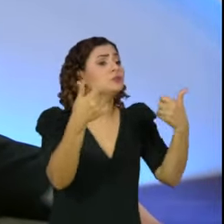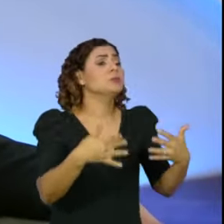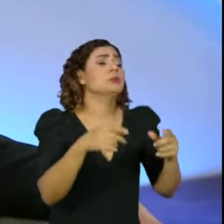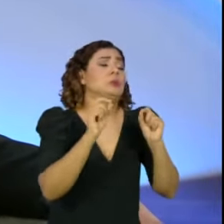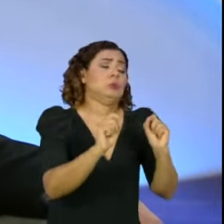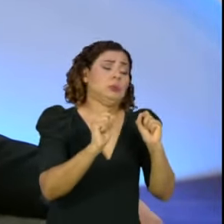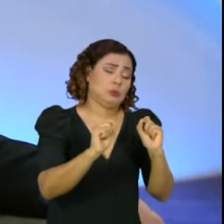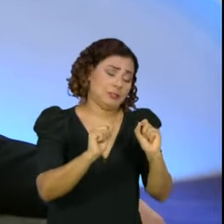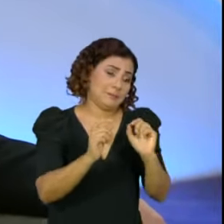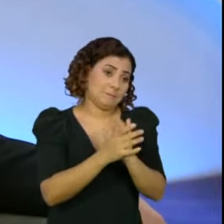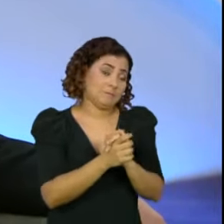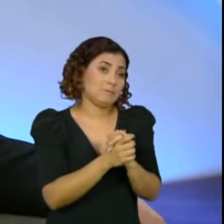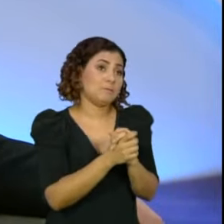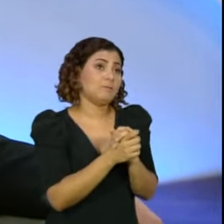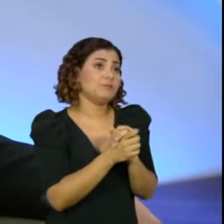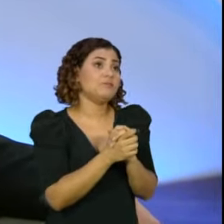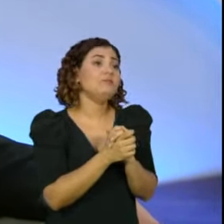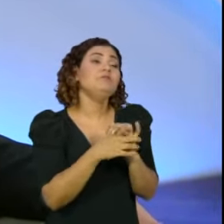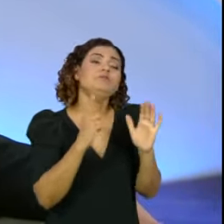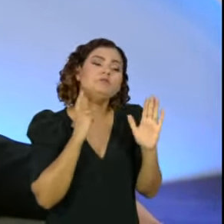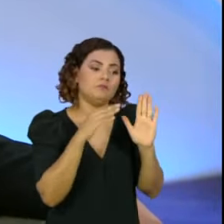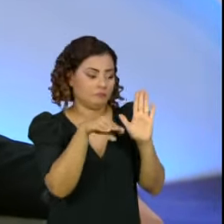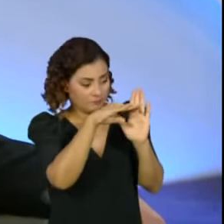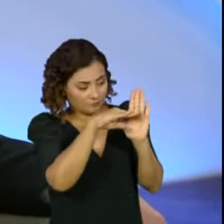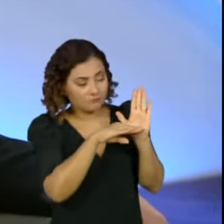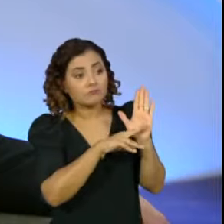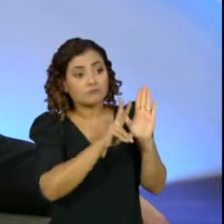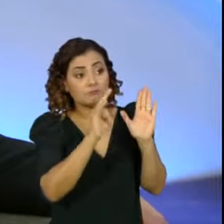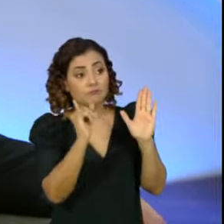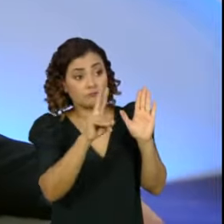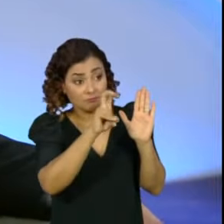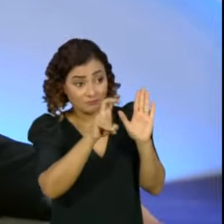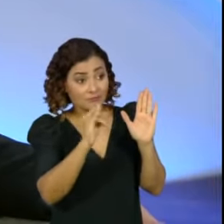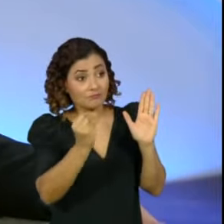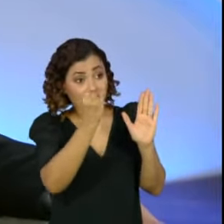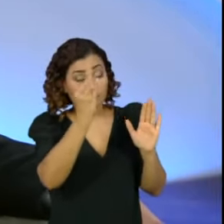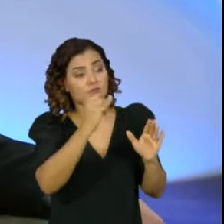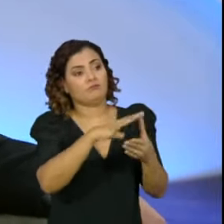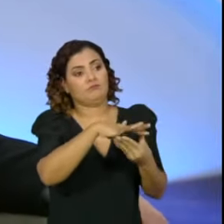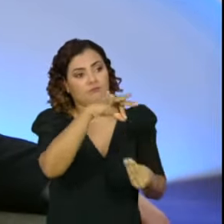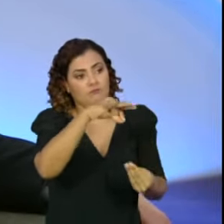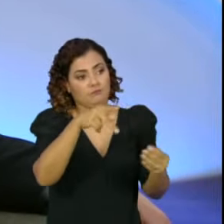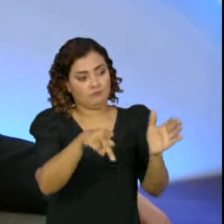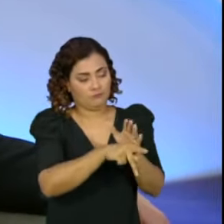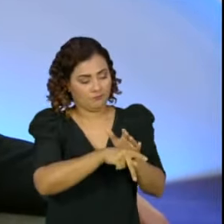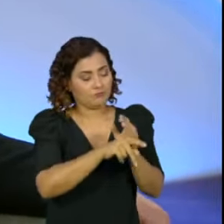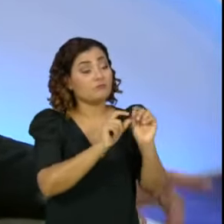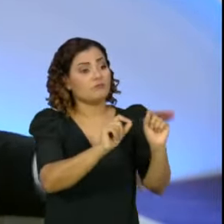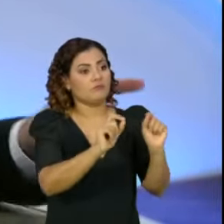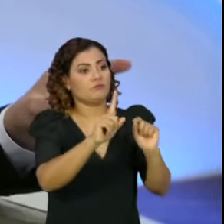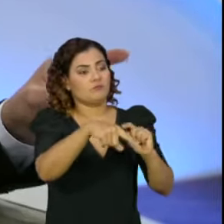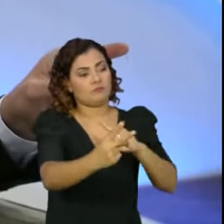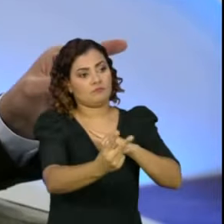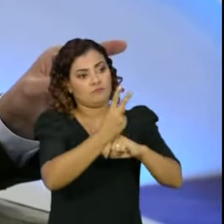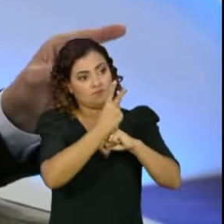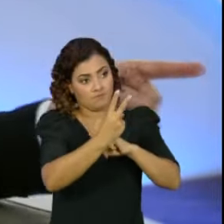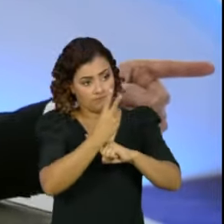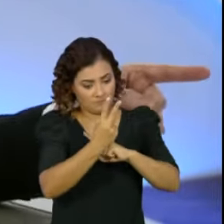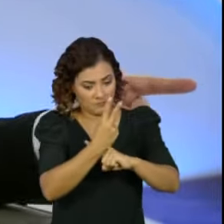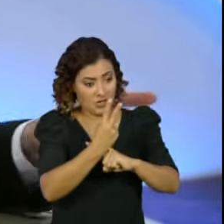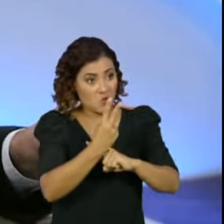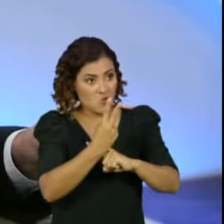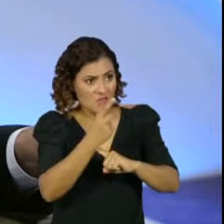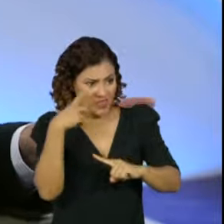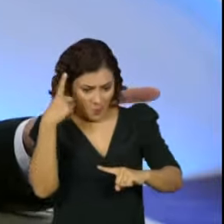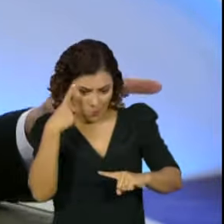uma prerrogativa importante para a democracia e para a República, que é a proteção não de